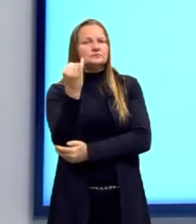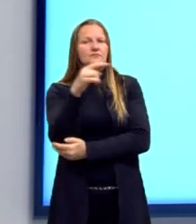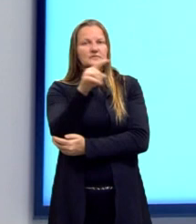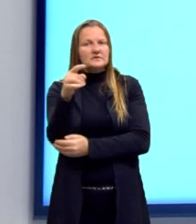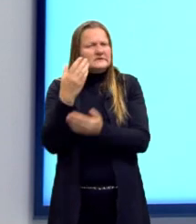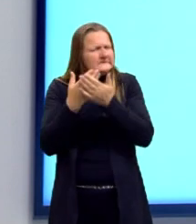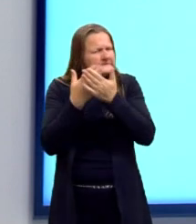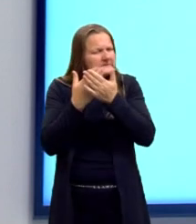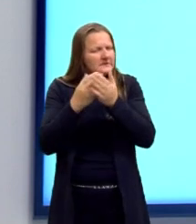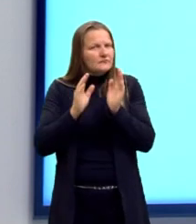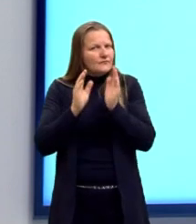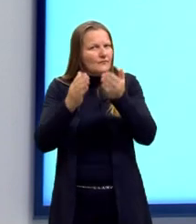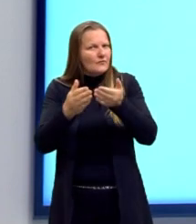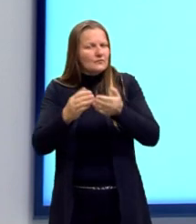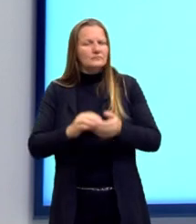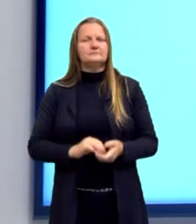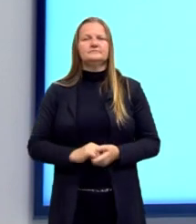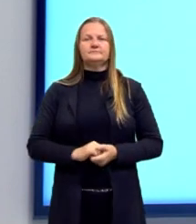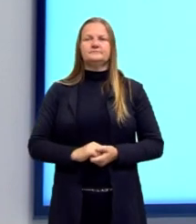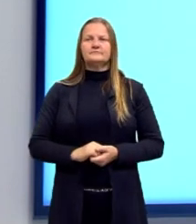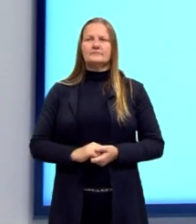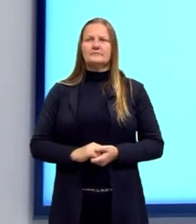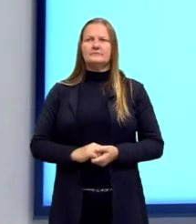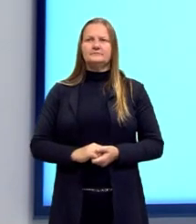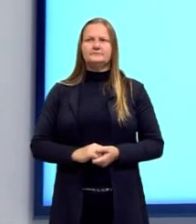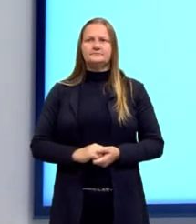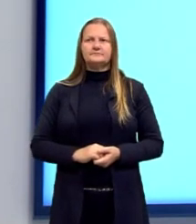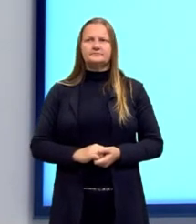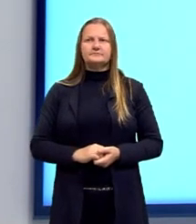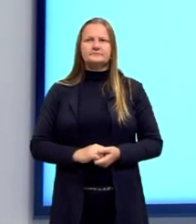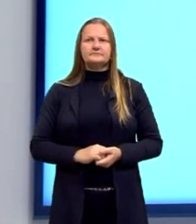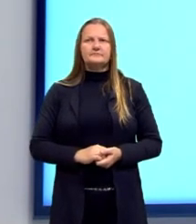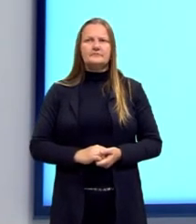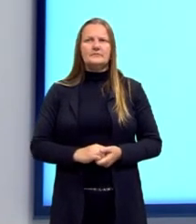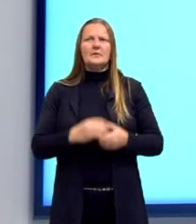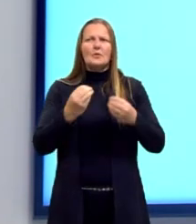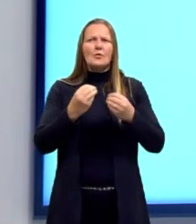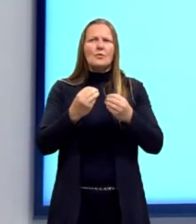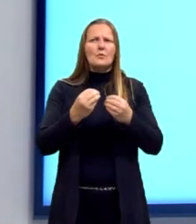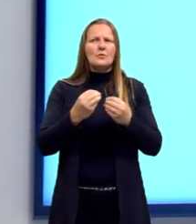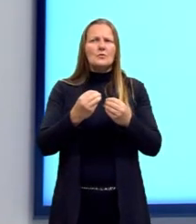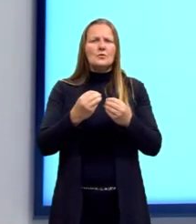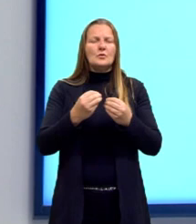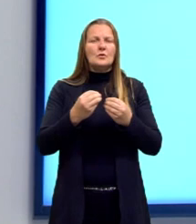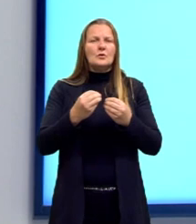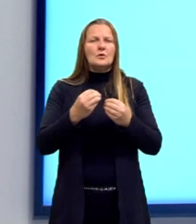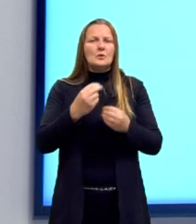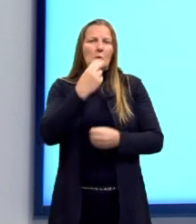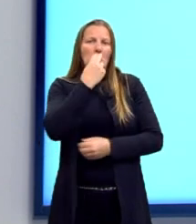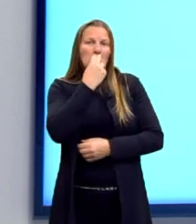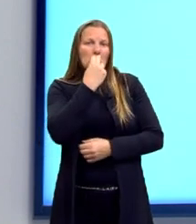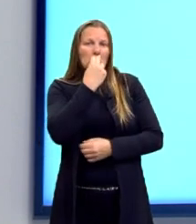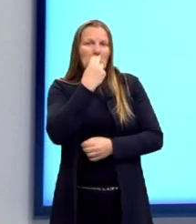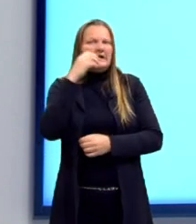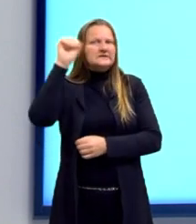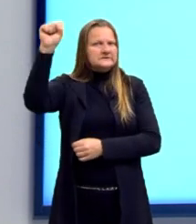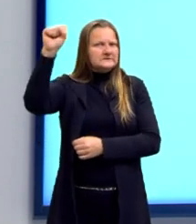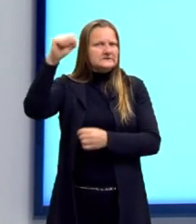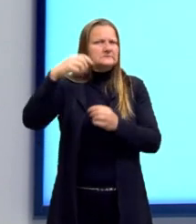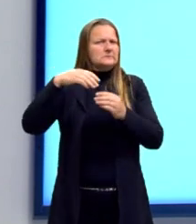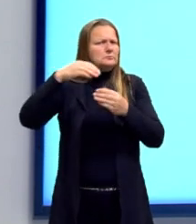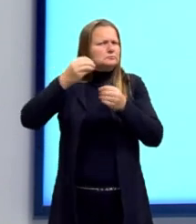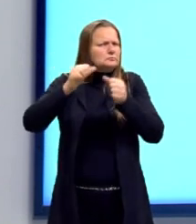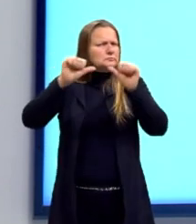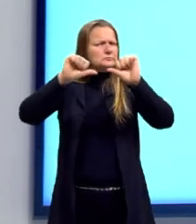um pouquinho melhor dele nos próximos slides. E na ascensão desses regimes também, tem muito daquela